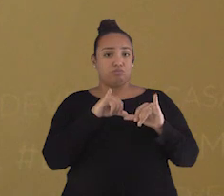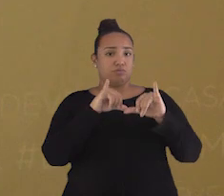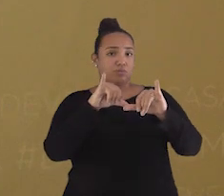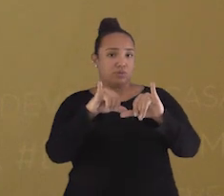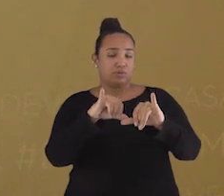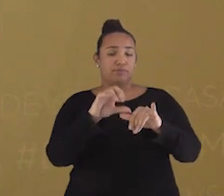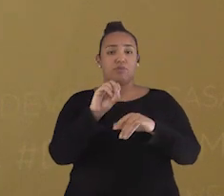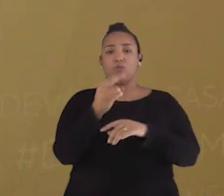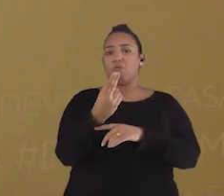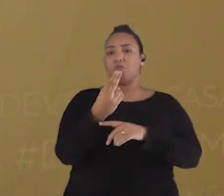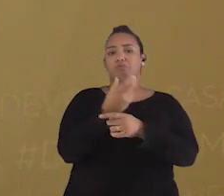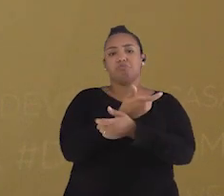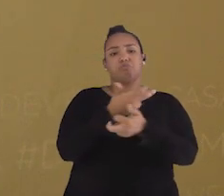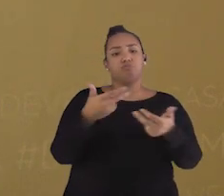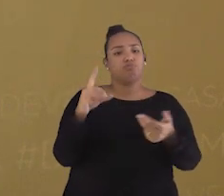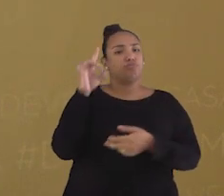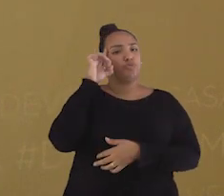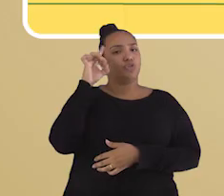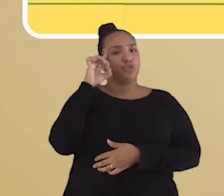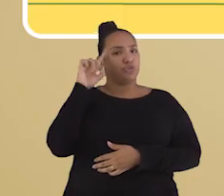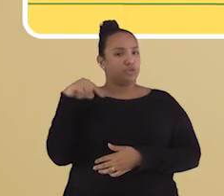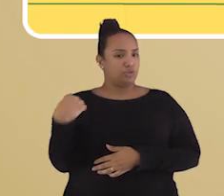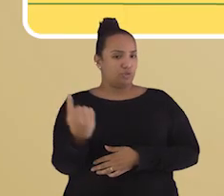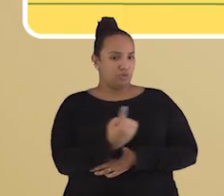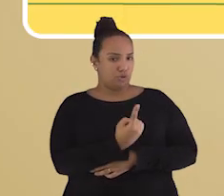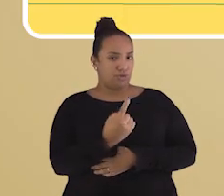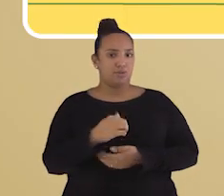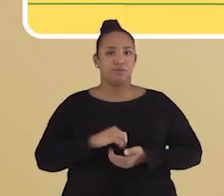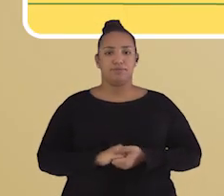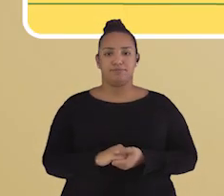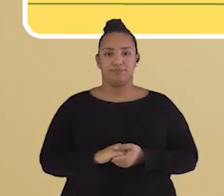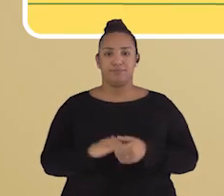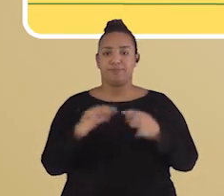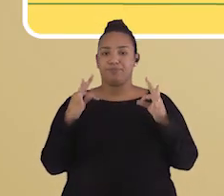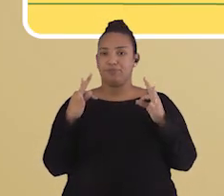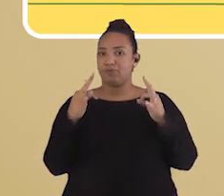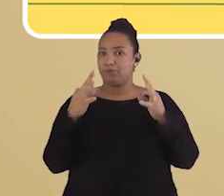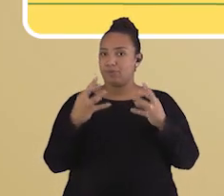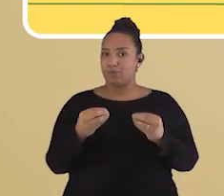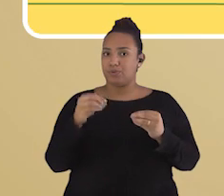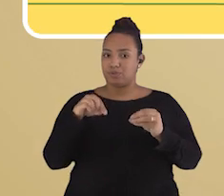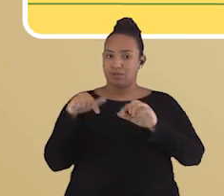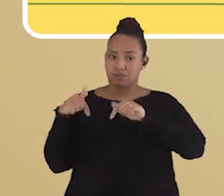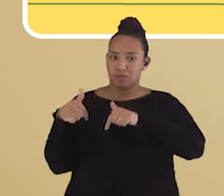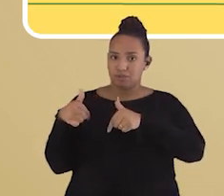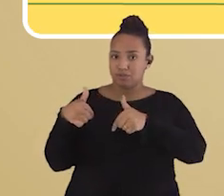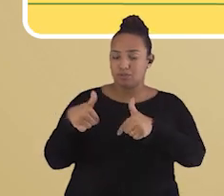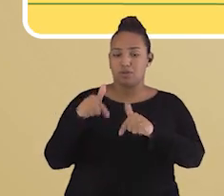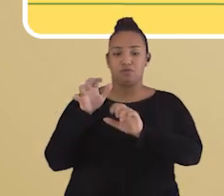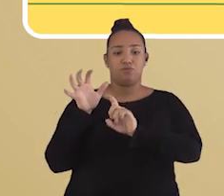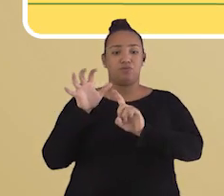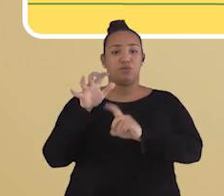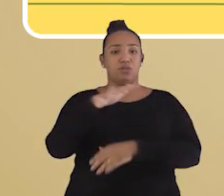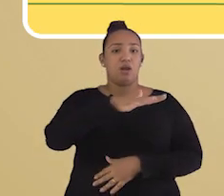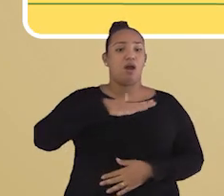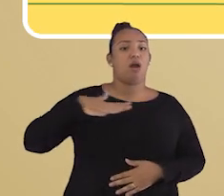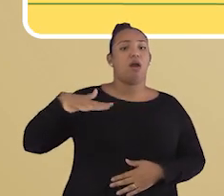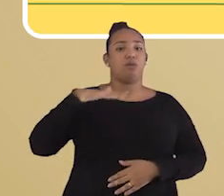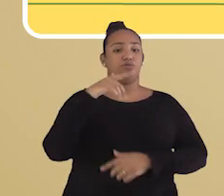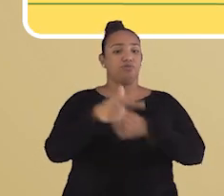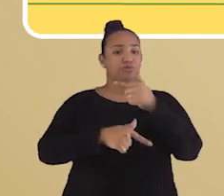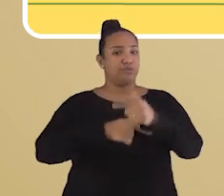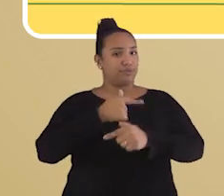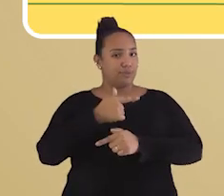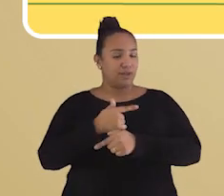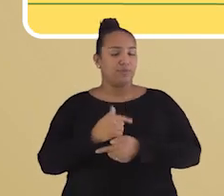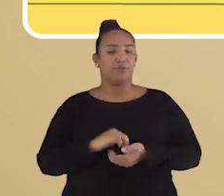e outras coisas do nosso dia a dia. Todas essas práticas, elas impactam o espaço geográfico,